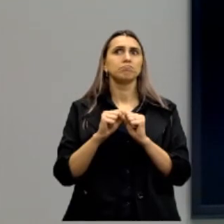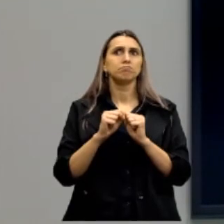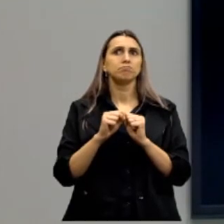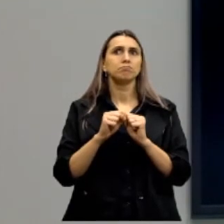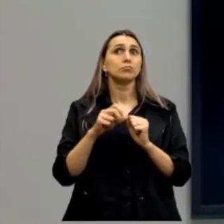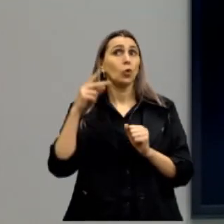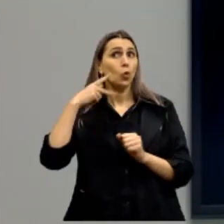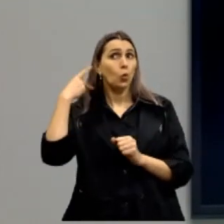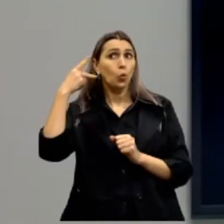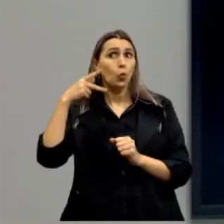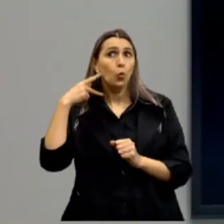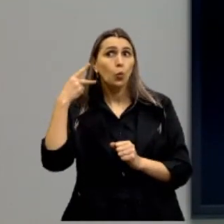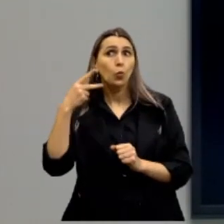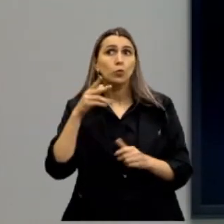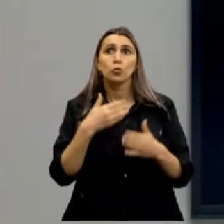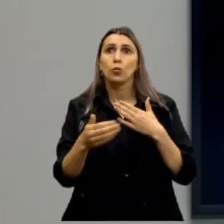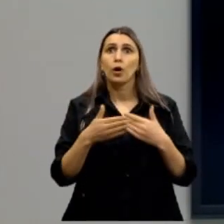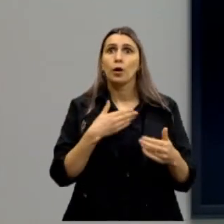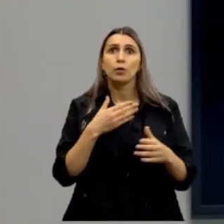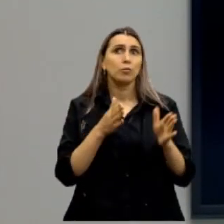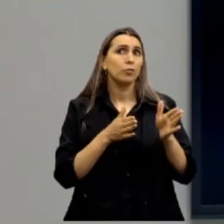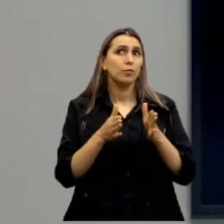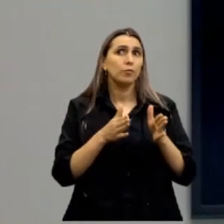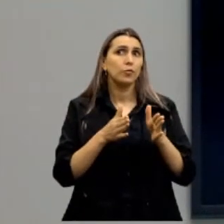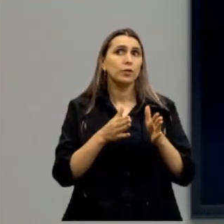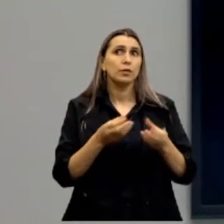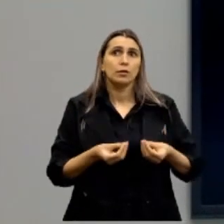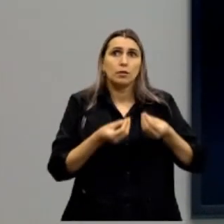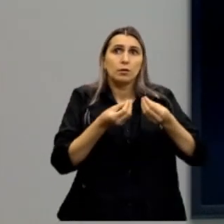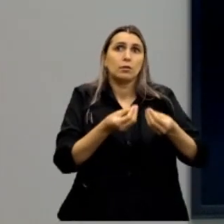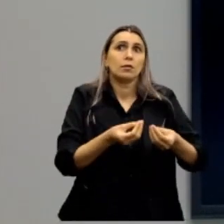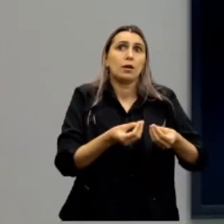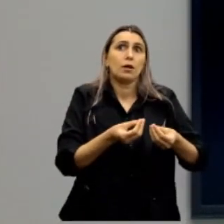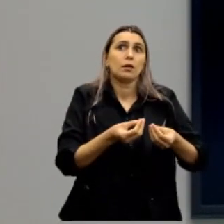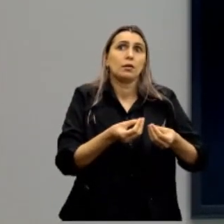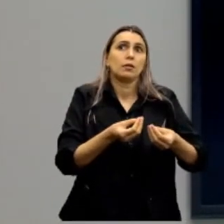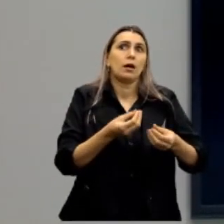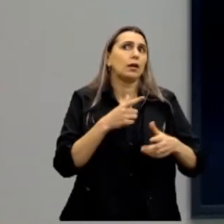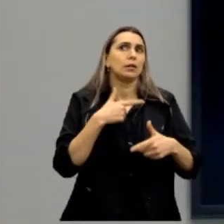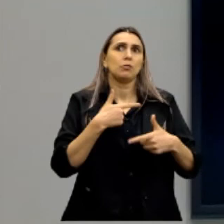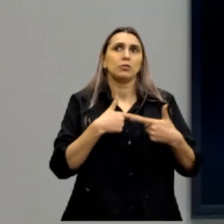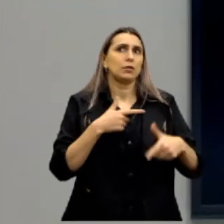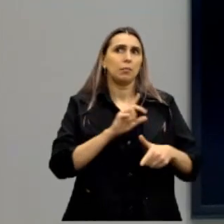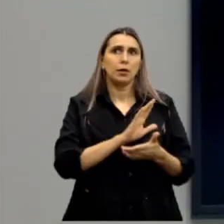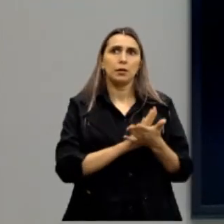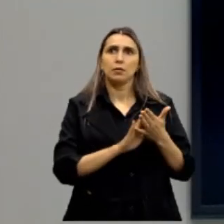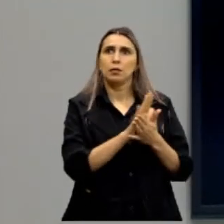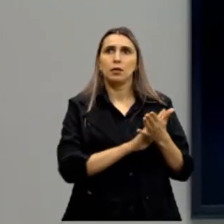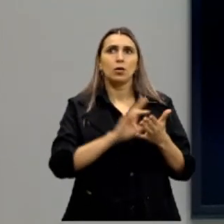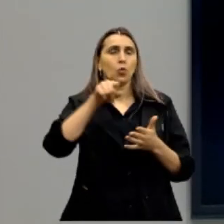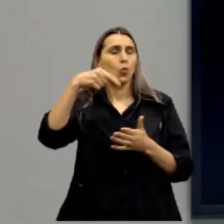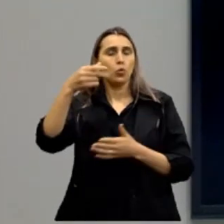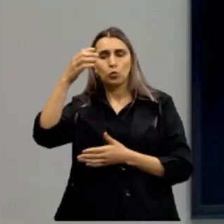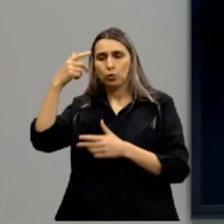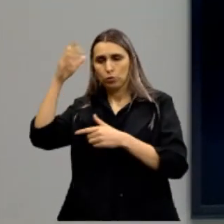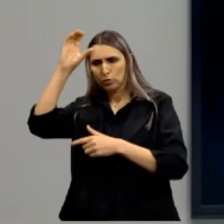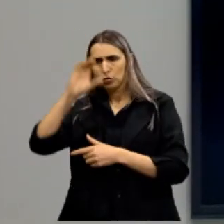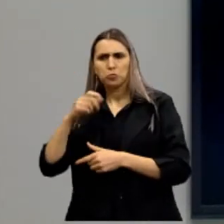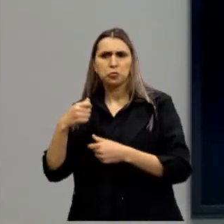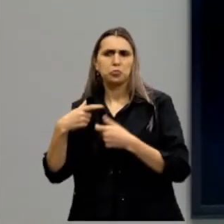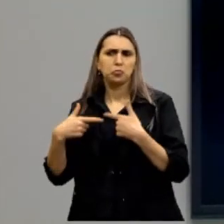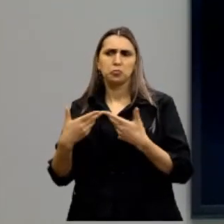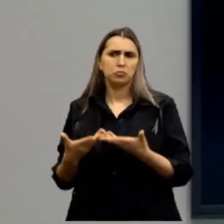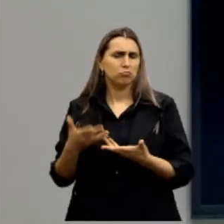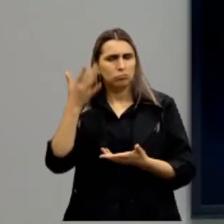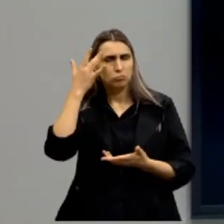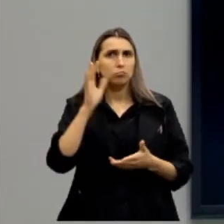que os políticos de qualquer época fiquem entregues à ociosidade enquanto o resto dos cidadãos têm de trabalhar? Não sei se é